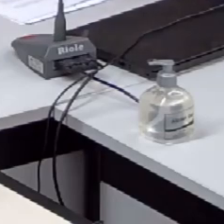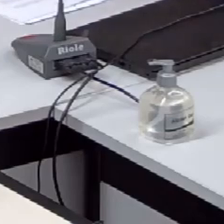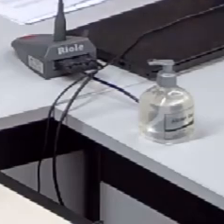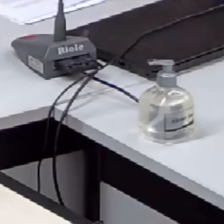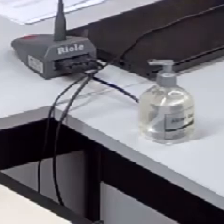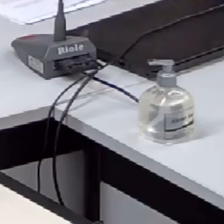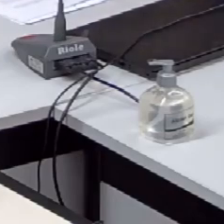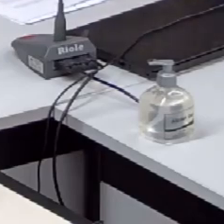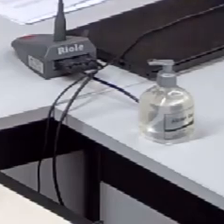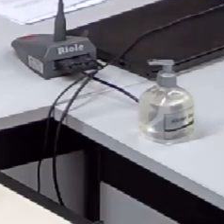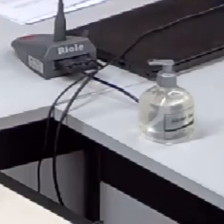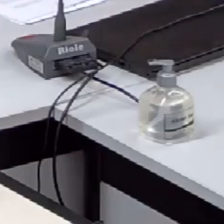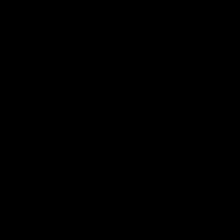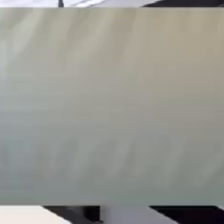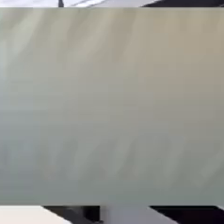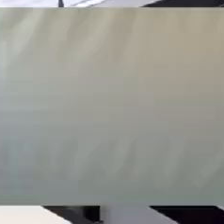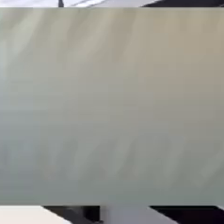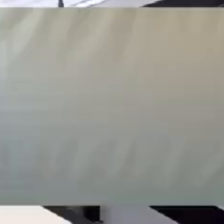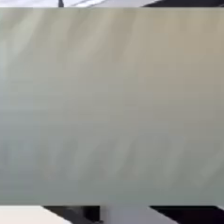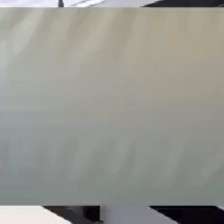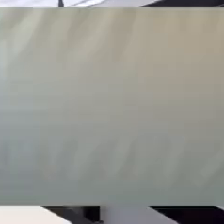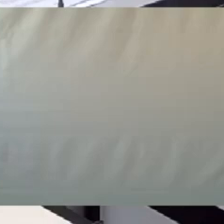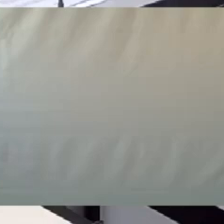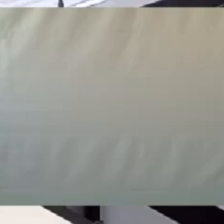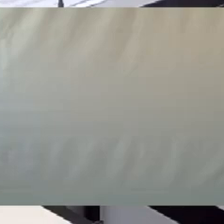verificando aqui as presenças.